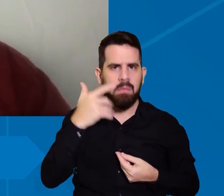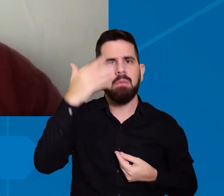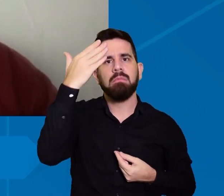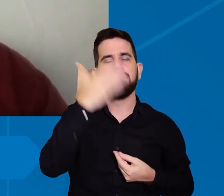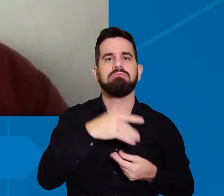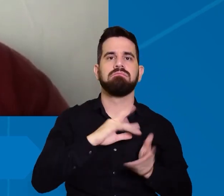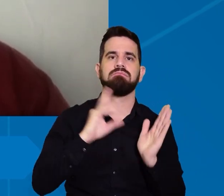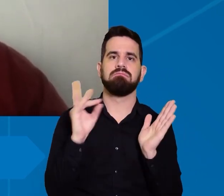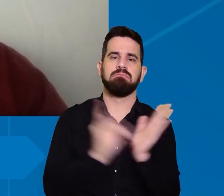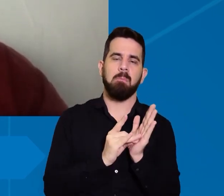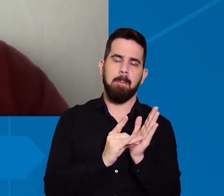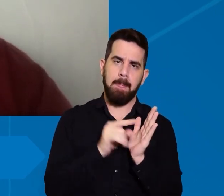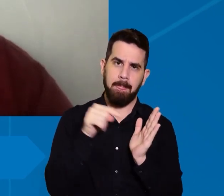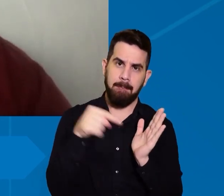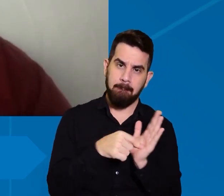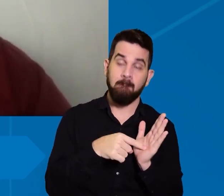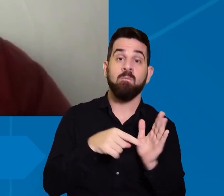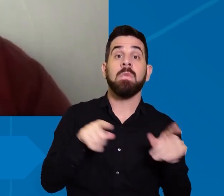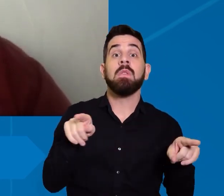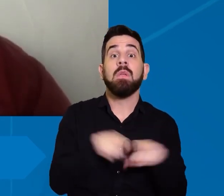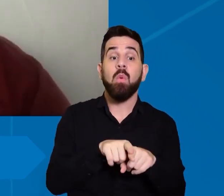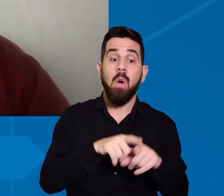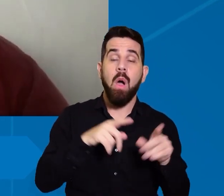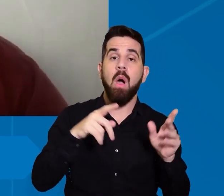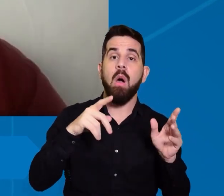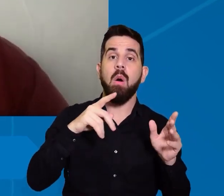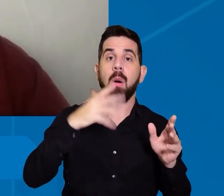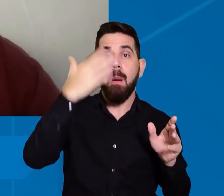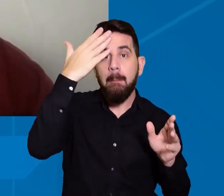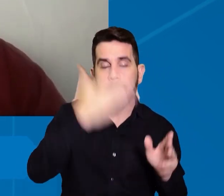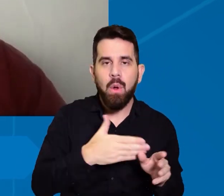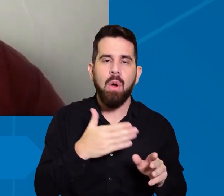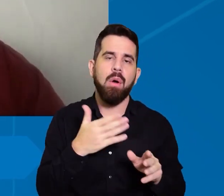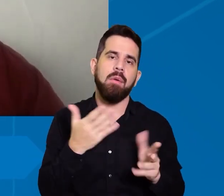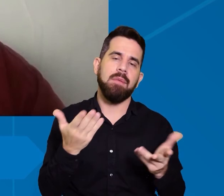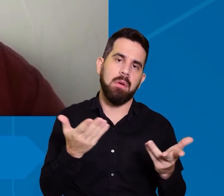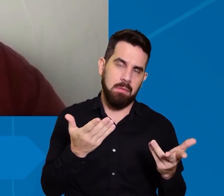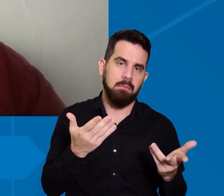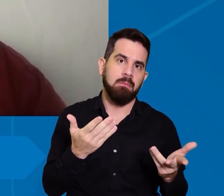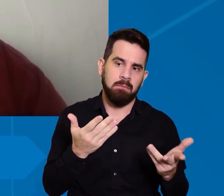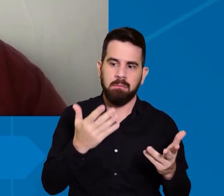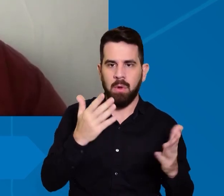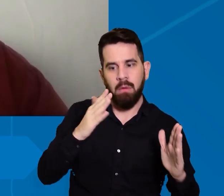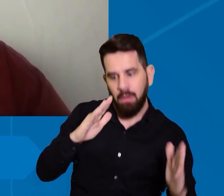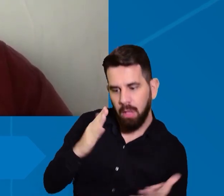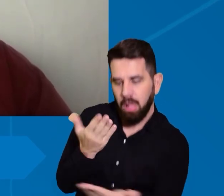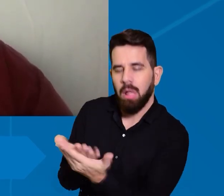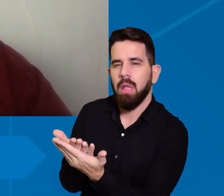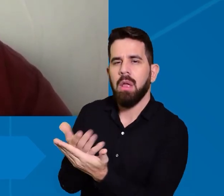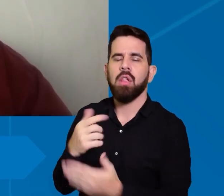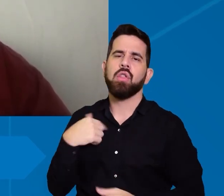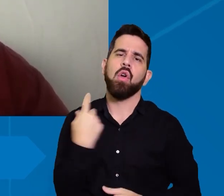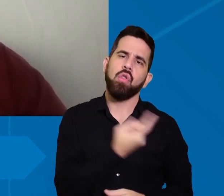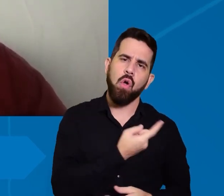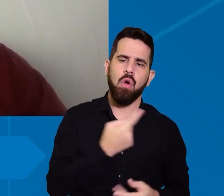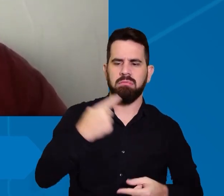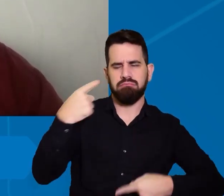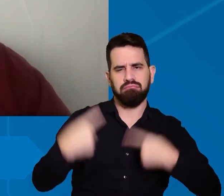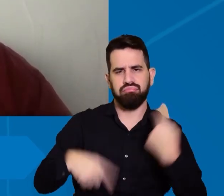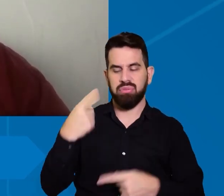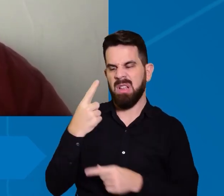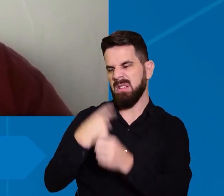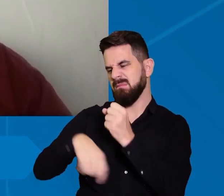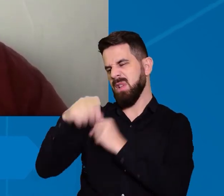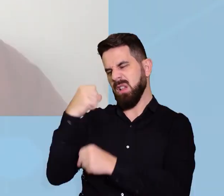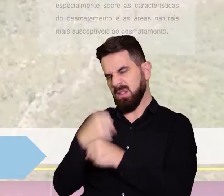gerar evidências para aumentar a confiabilidade desses dados então houve toda uma discussão no ano passado